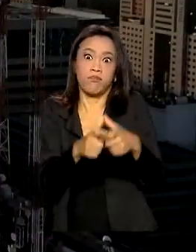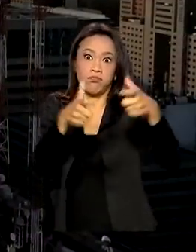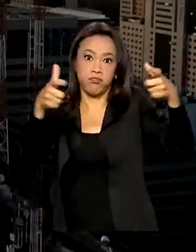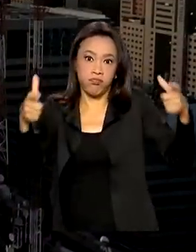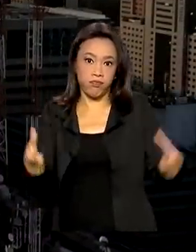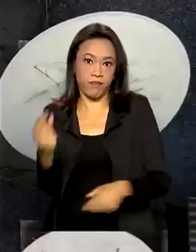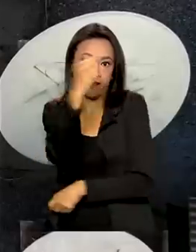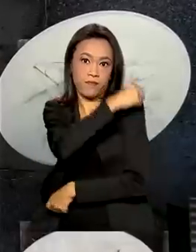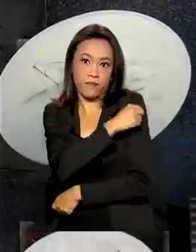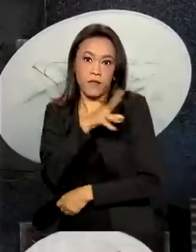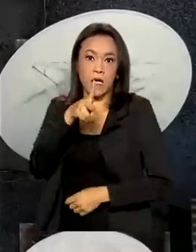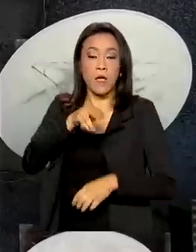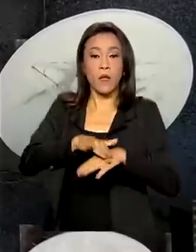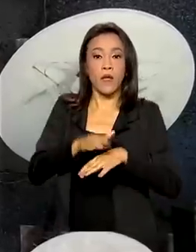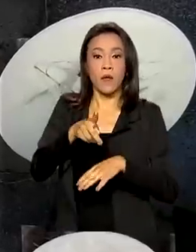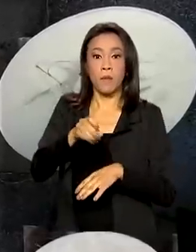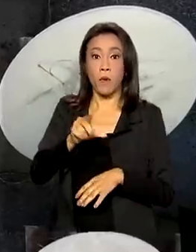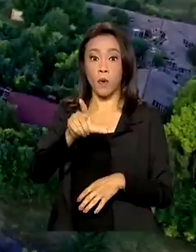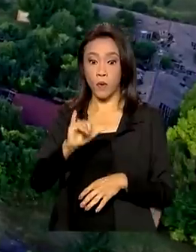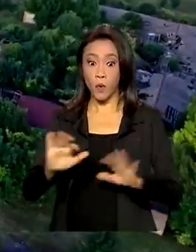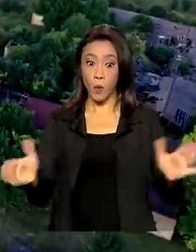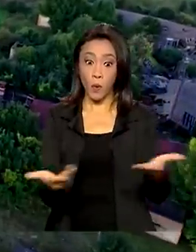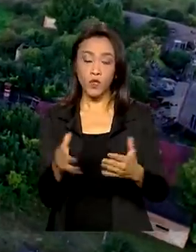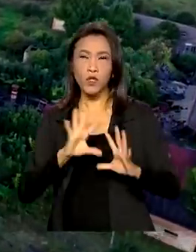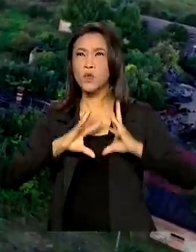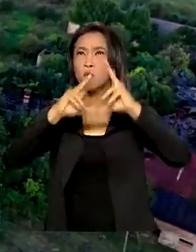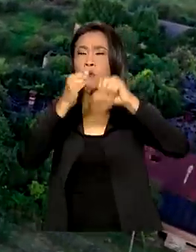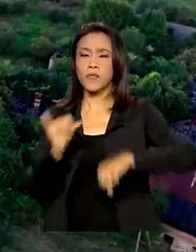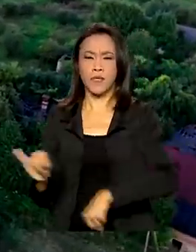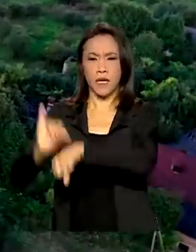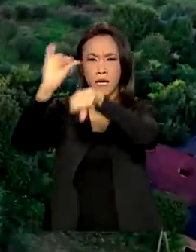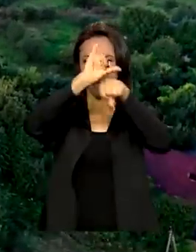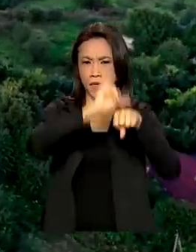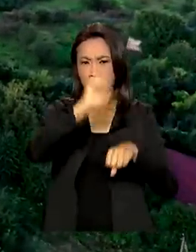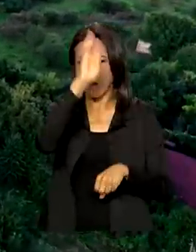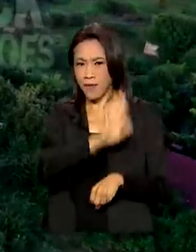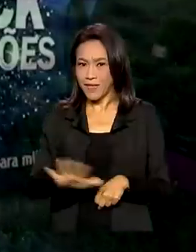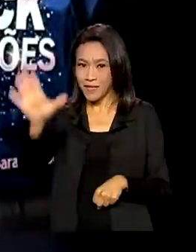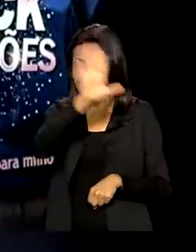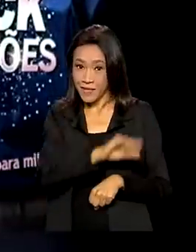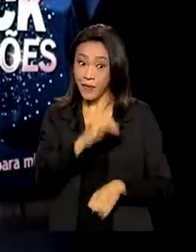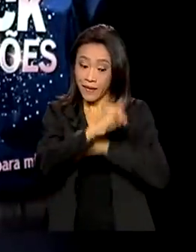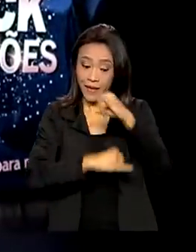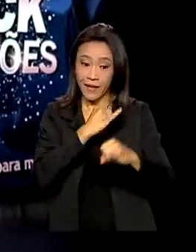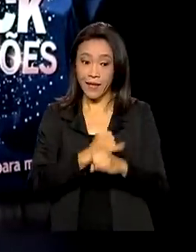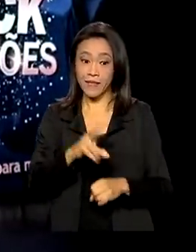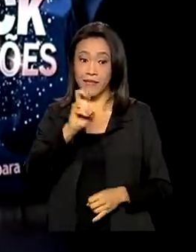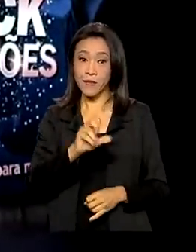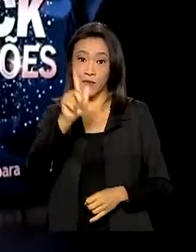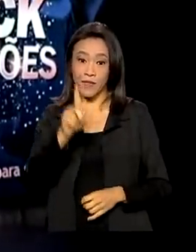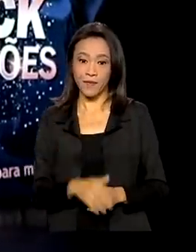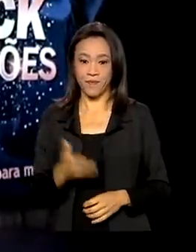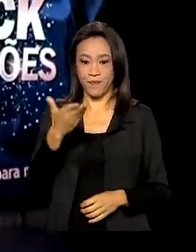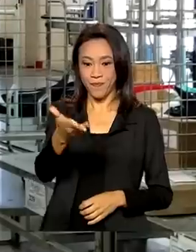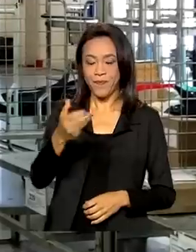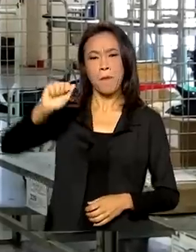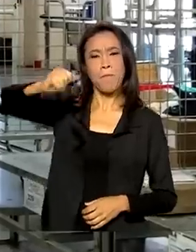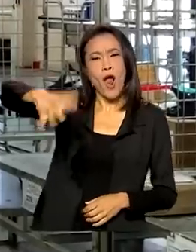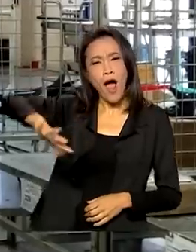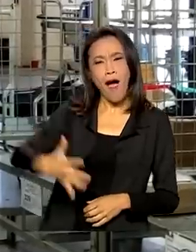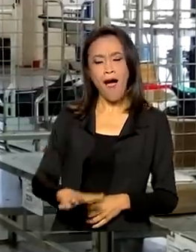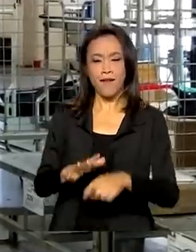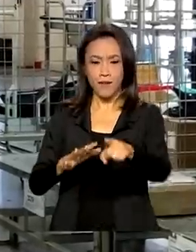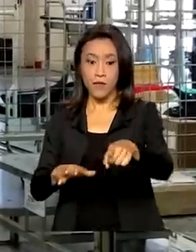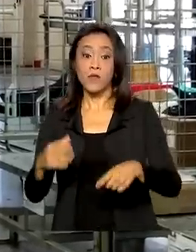de hoje, todas as capitais do Brasil passam a ter internet 5G. Black Friday. Correios lançam